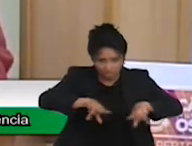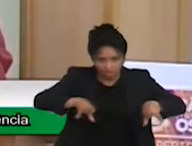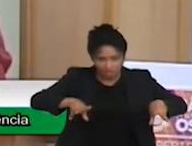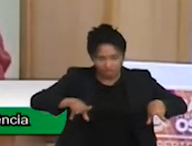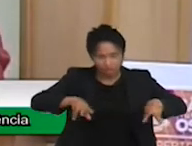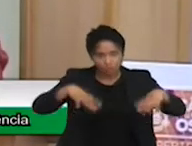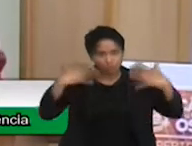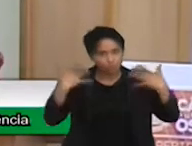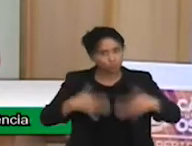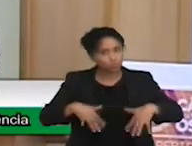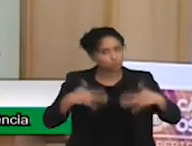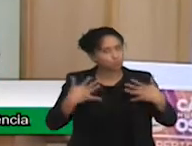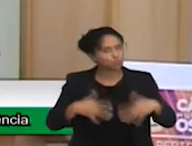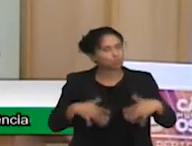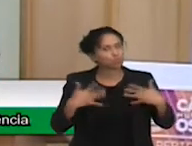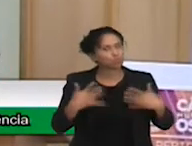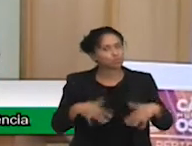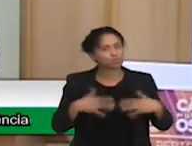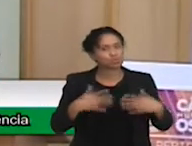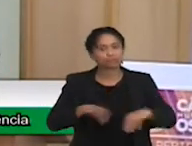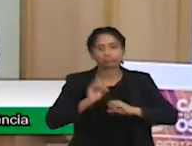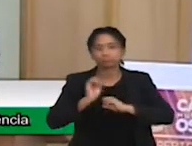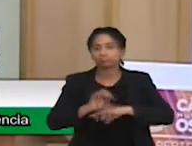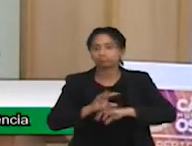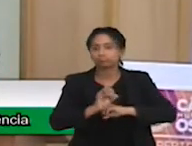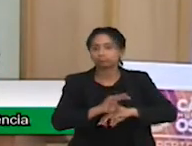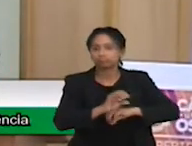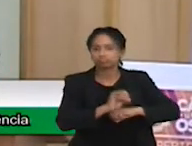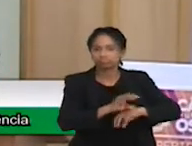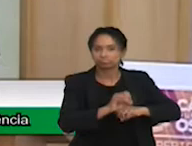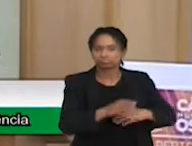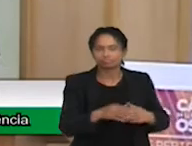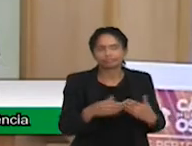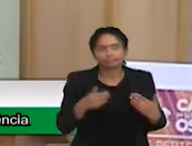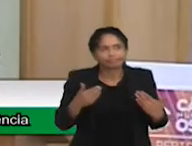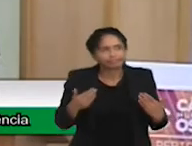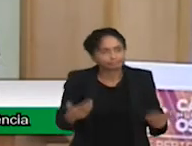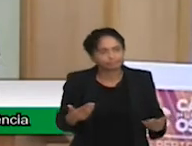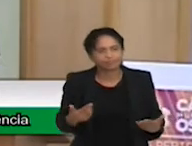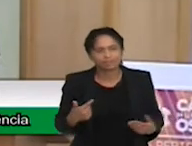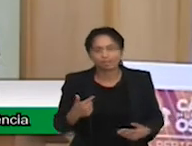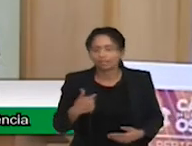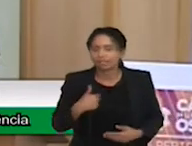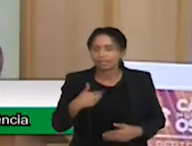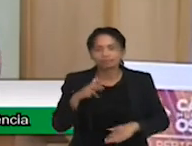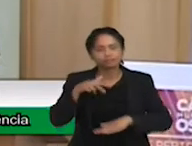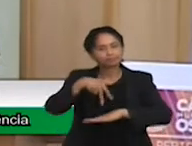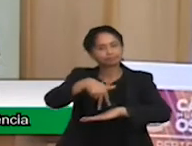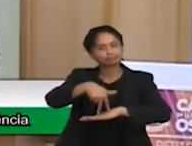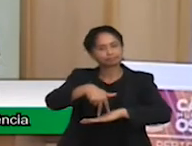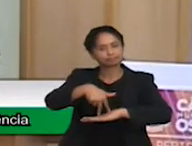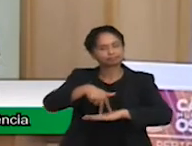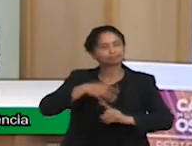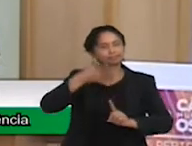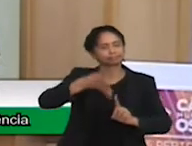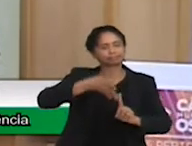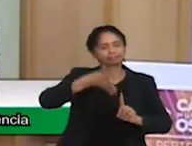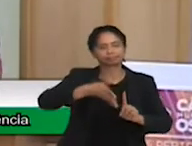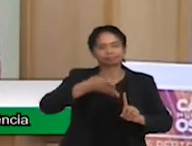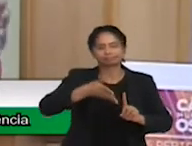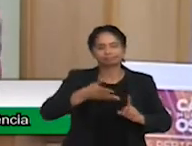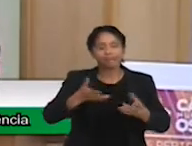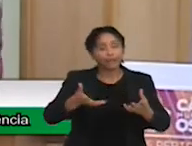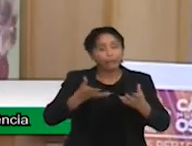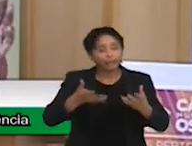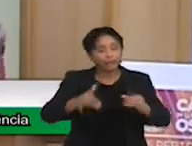E, assim, eu gostaria de virar essa tribuna e falar, olha, a gente vai conquistar, assim, eu não